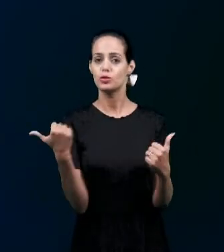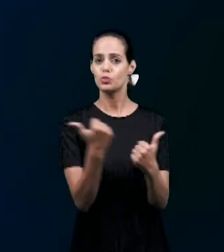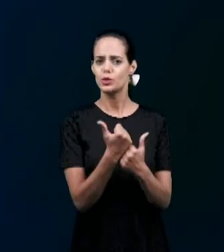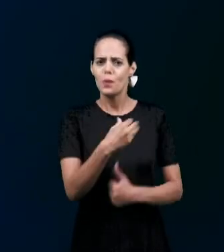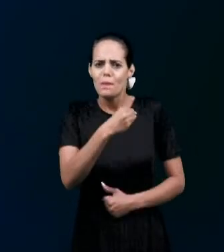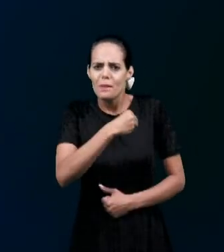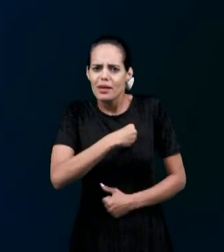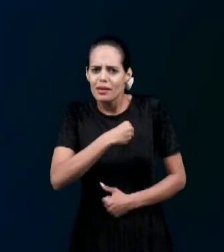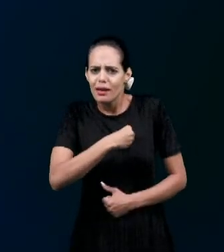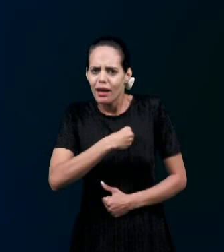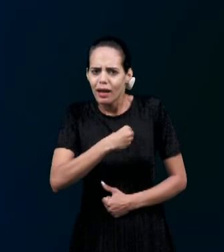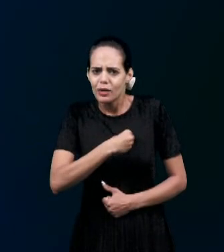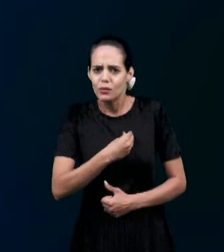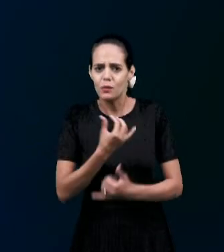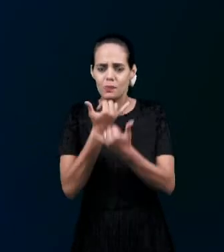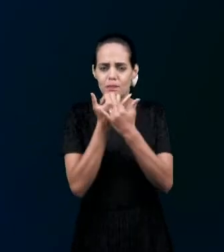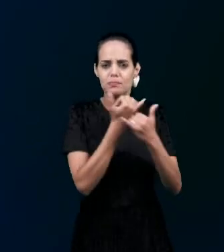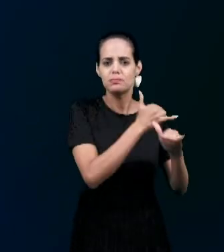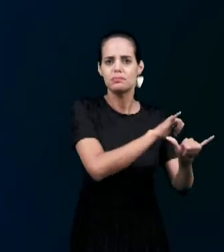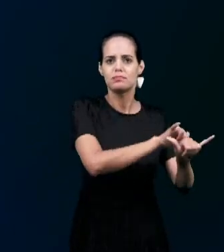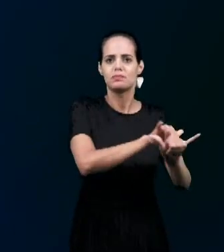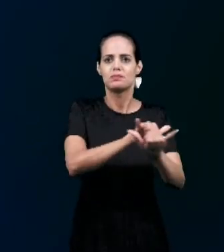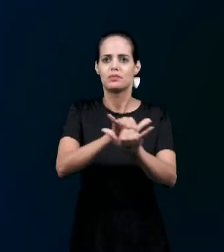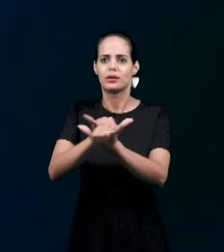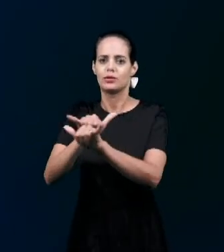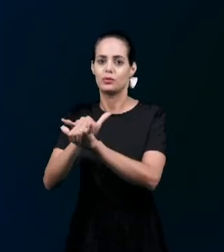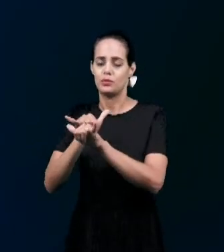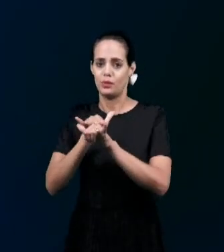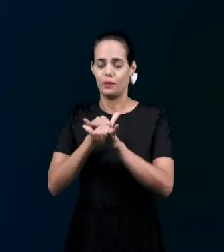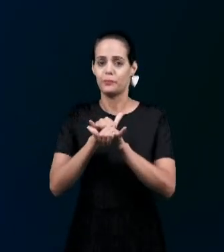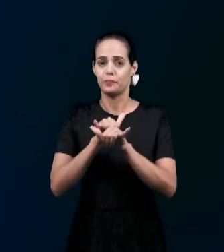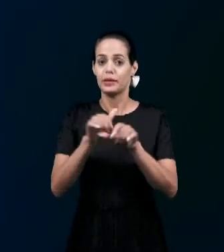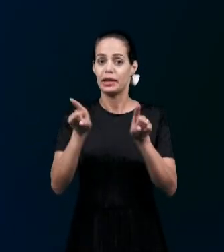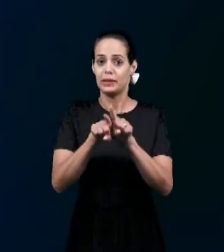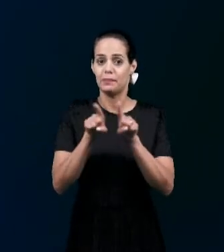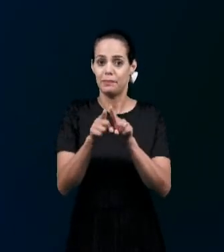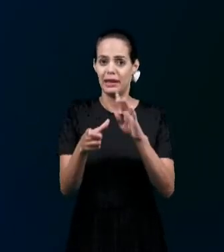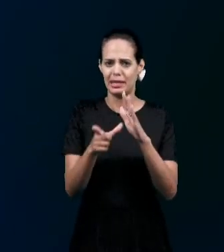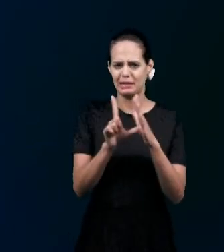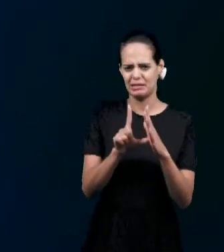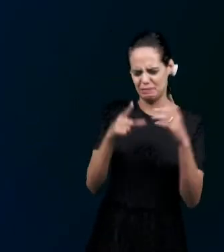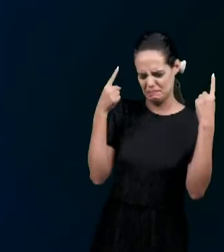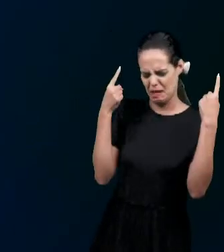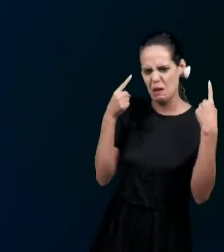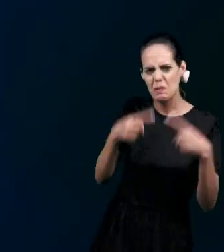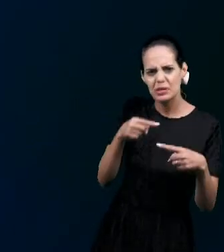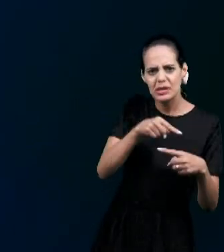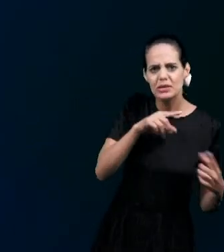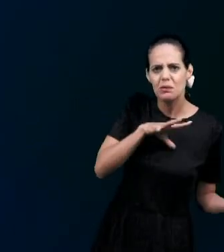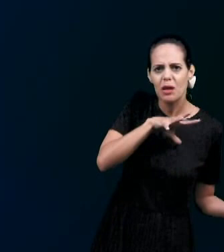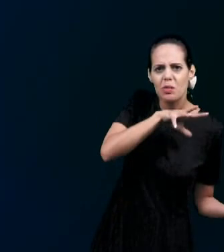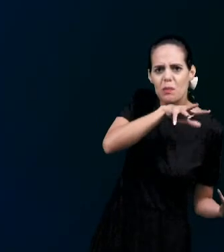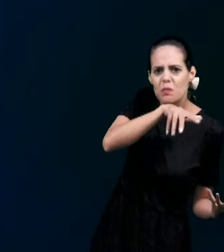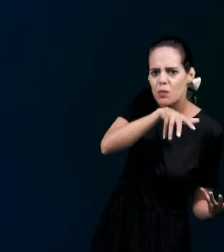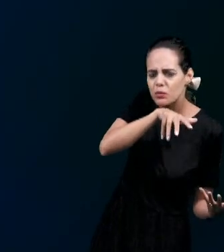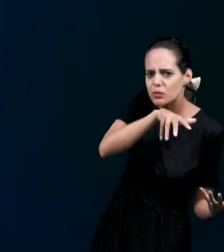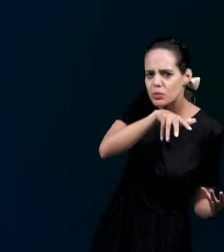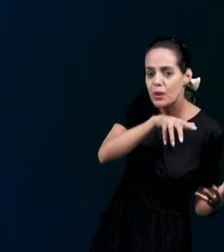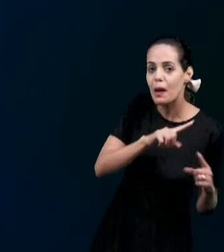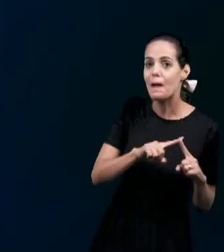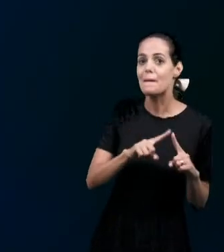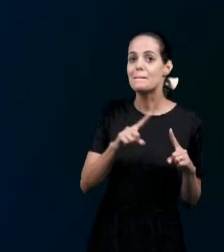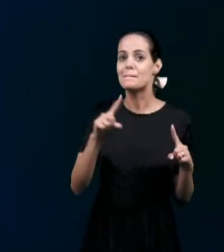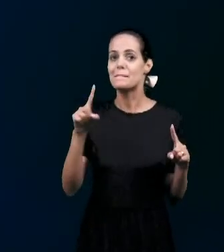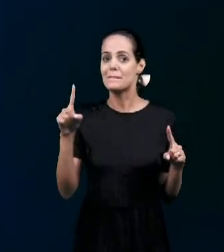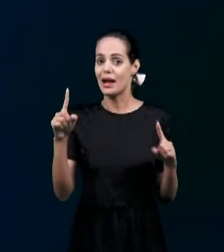riscado A cédula Que era Contra nós Nas suas ordenanças A qual De alguma maneira Nos era